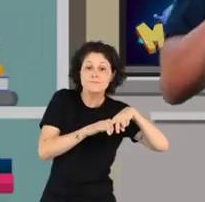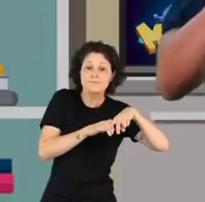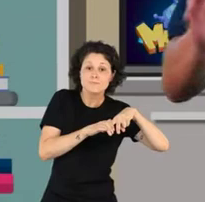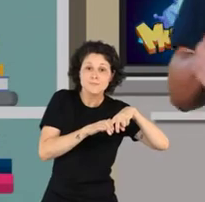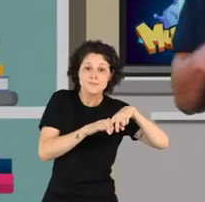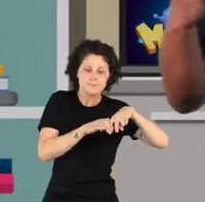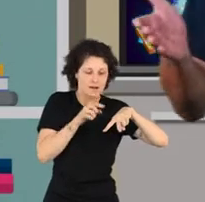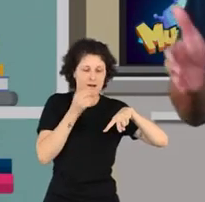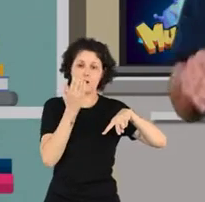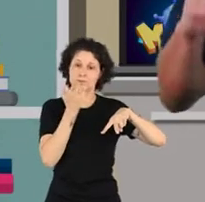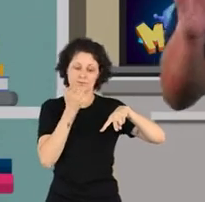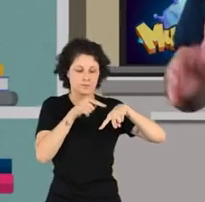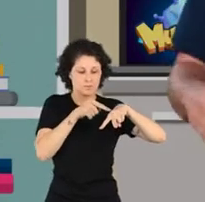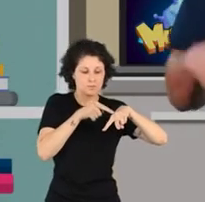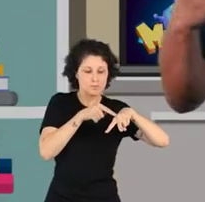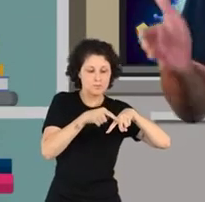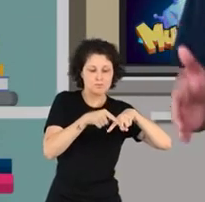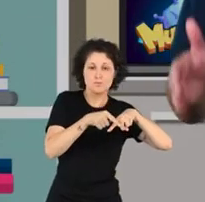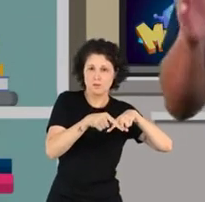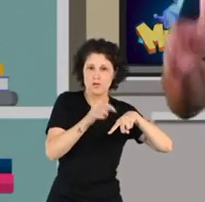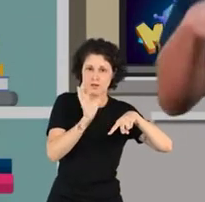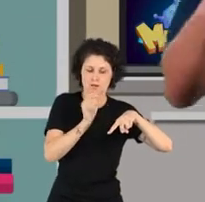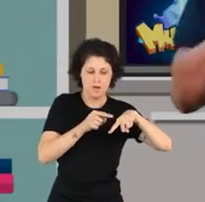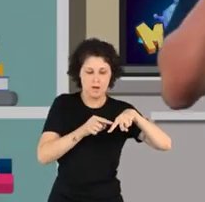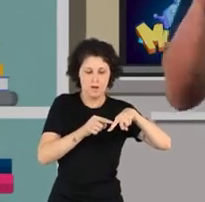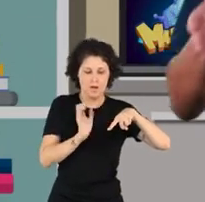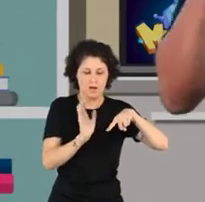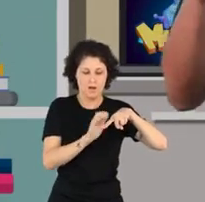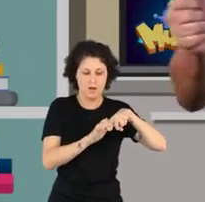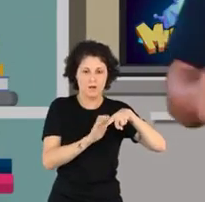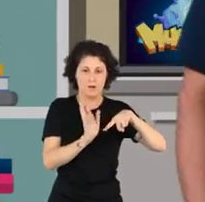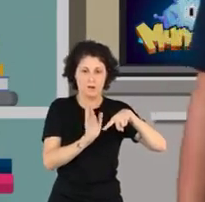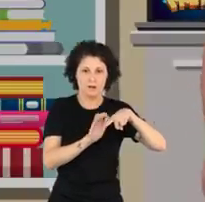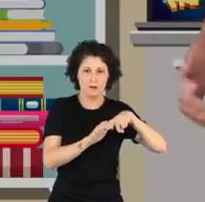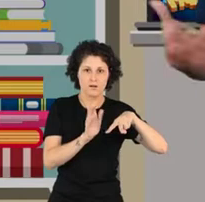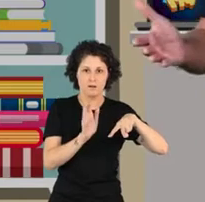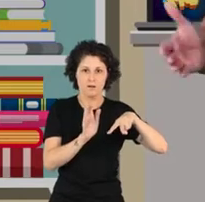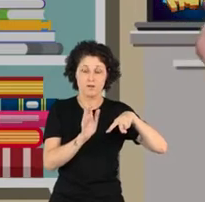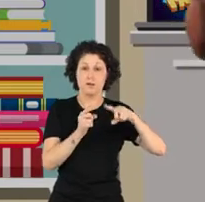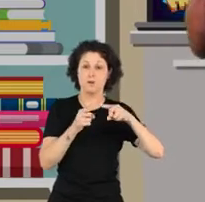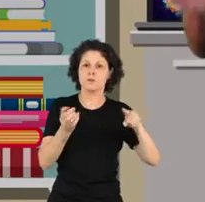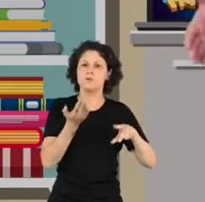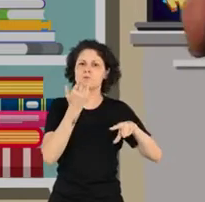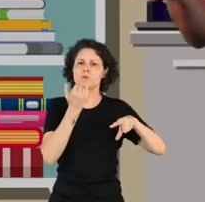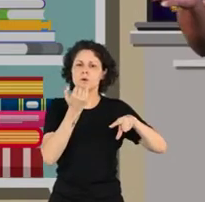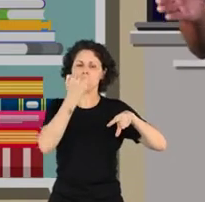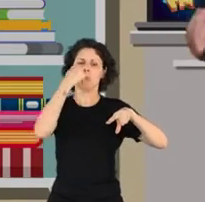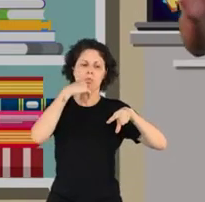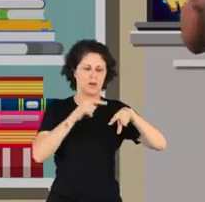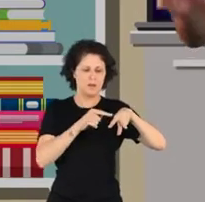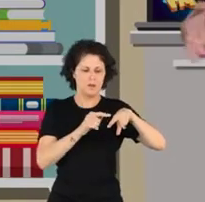Se a epiglote não existisse, as coisas que engolimos iriam direto para os nossos pulmões. É isso que acontece quando a gente se